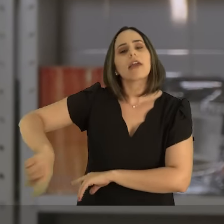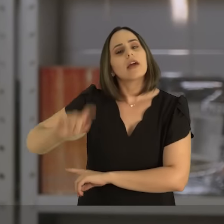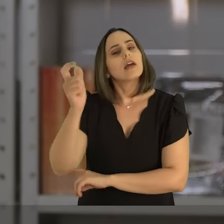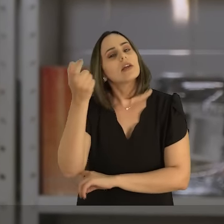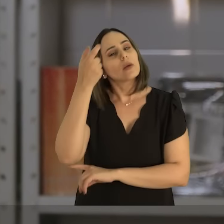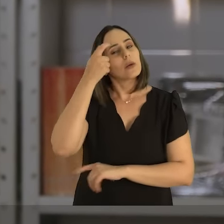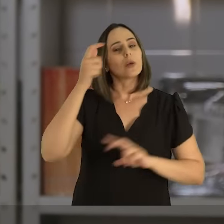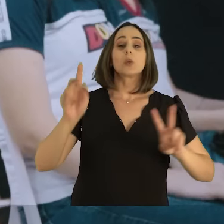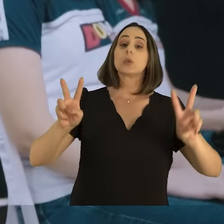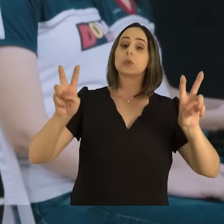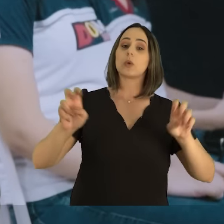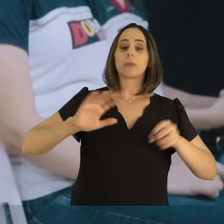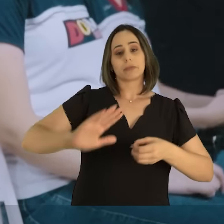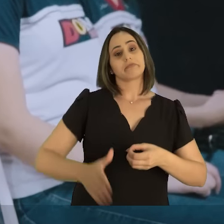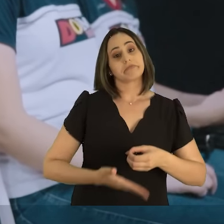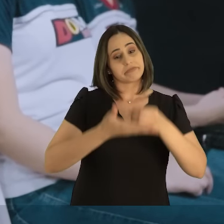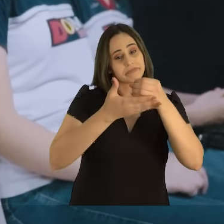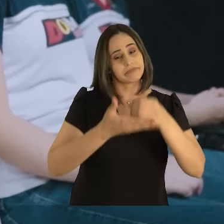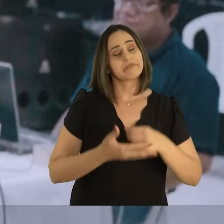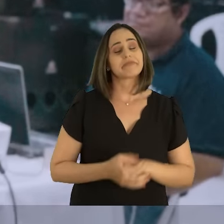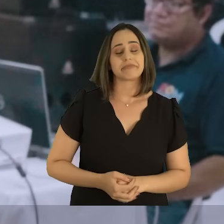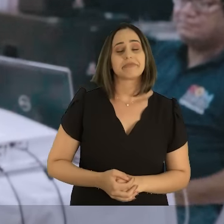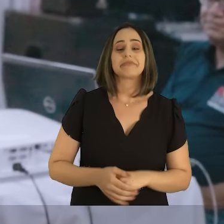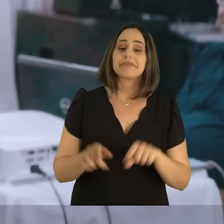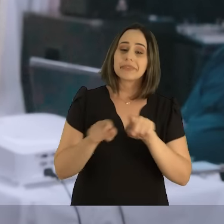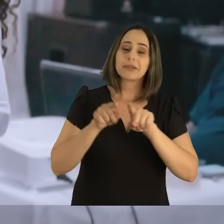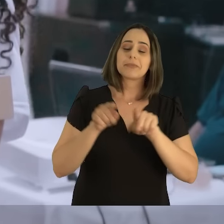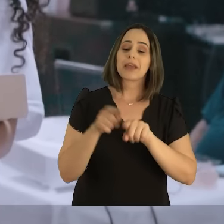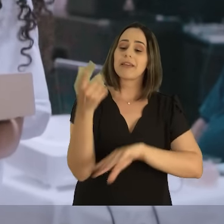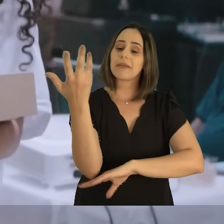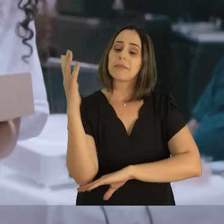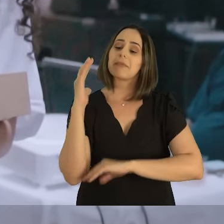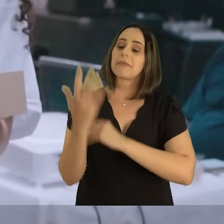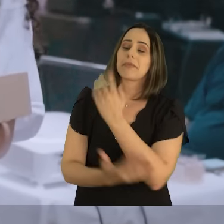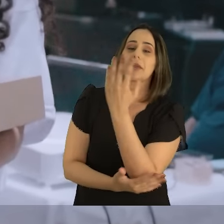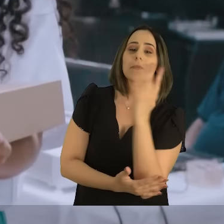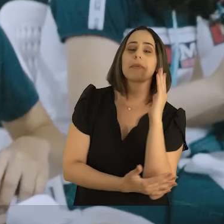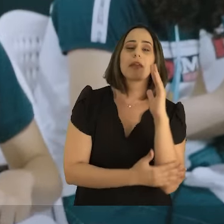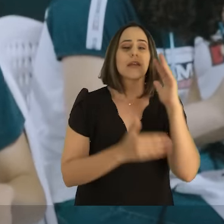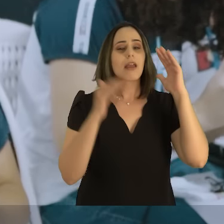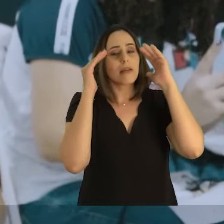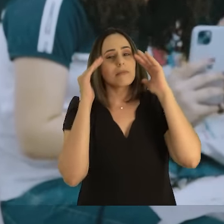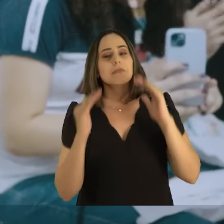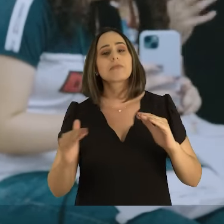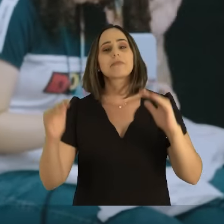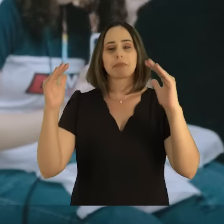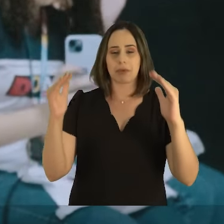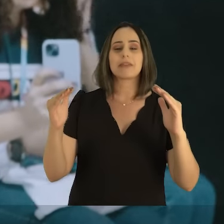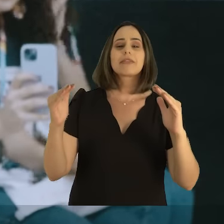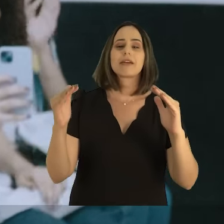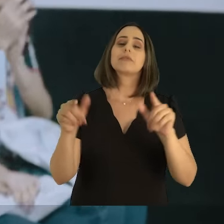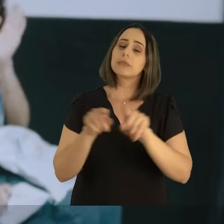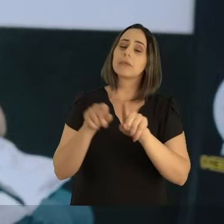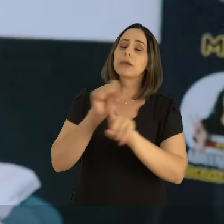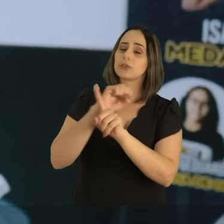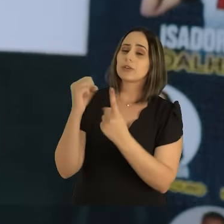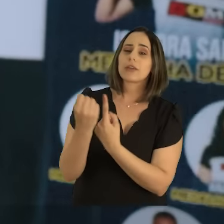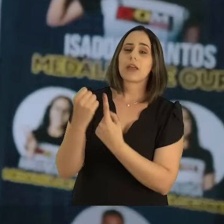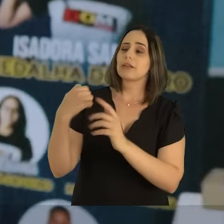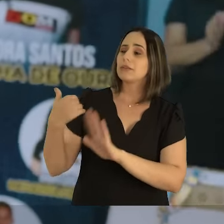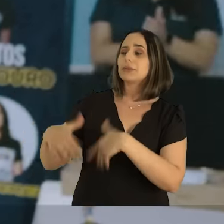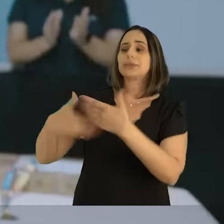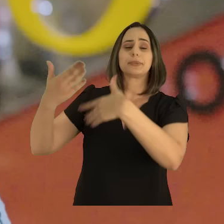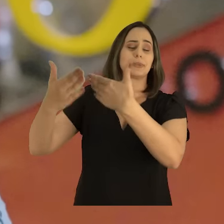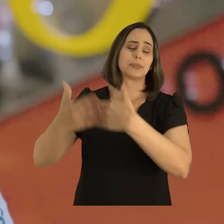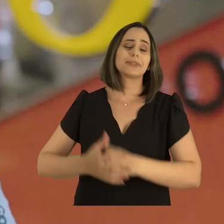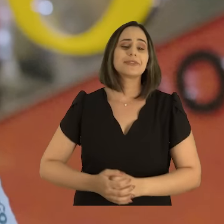em relação à sustentabilidade, respeitando o meio ambiente e naturalmente o desenvolvimento da sociedade como um